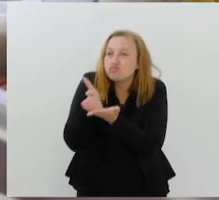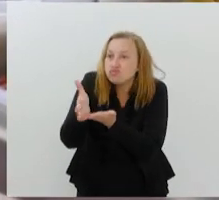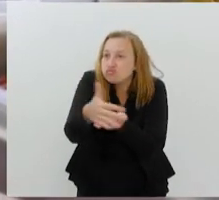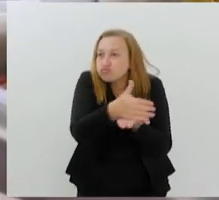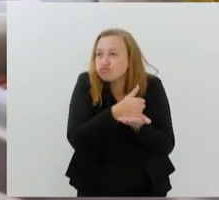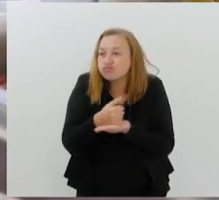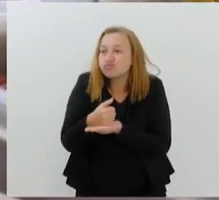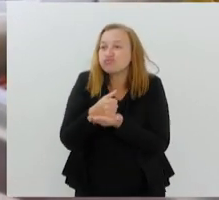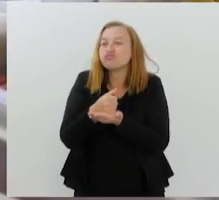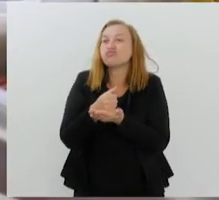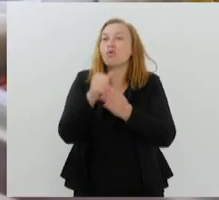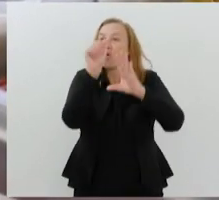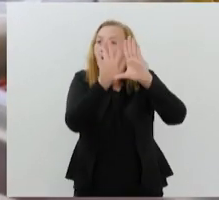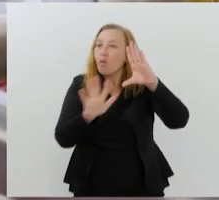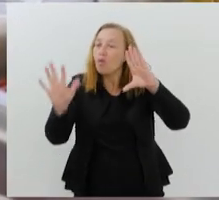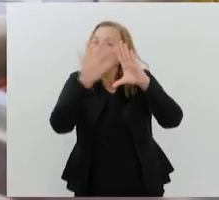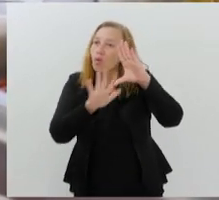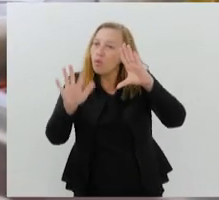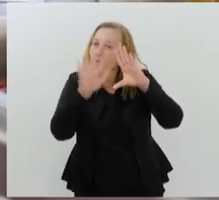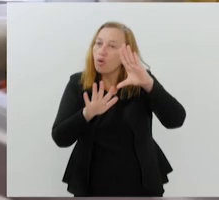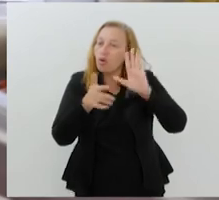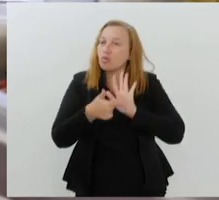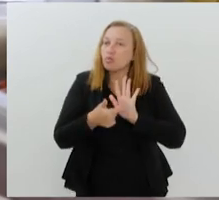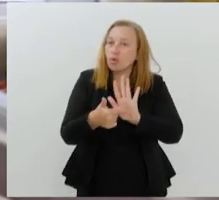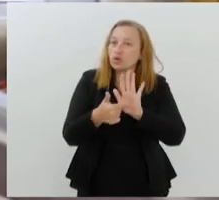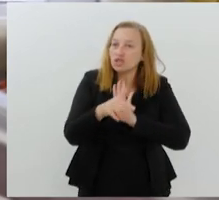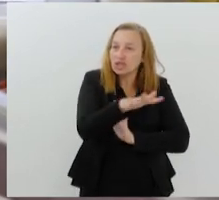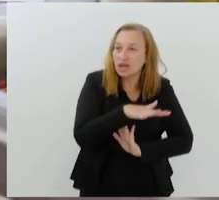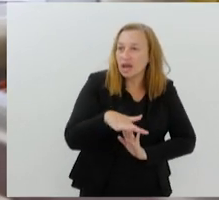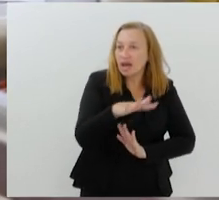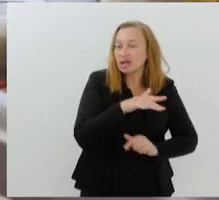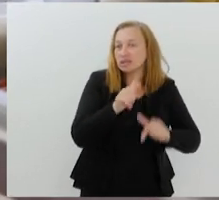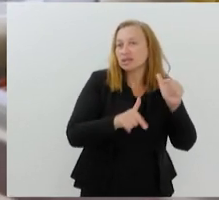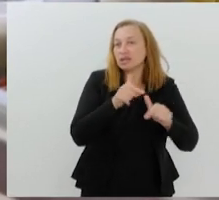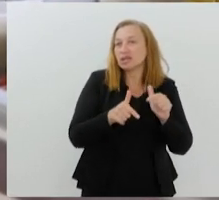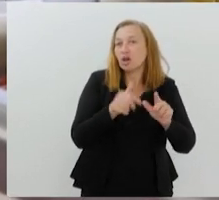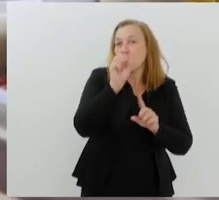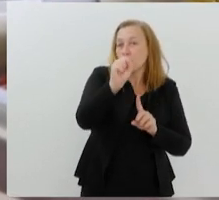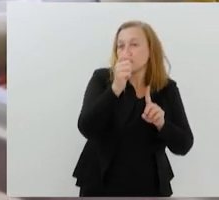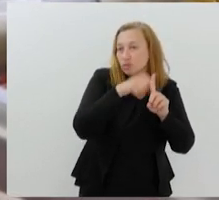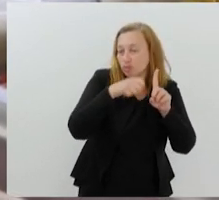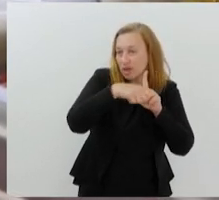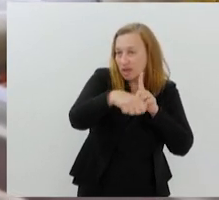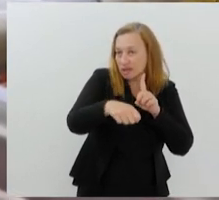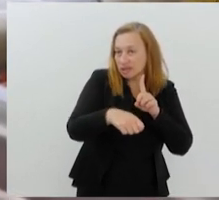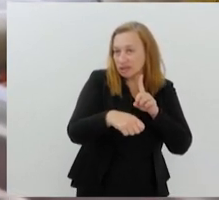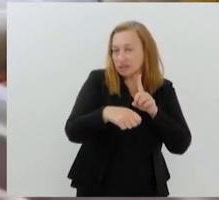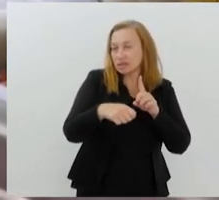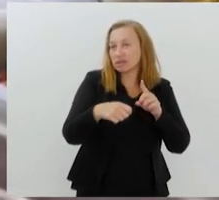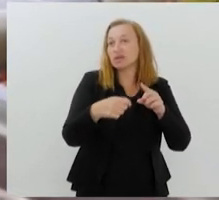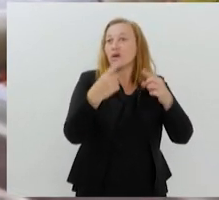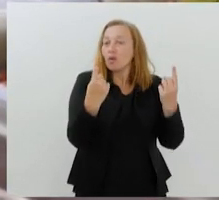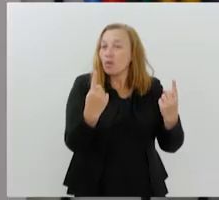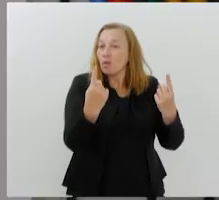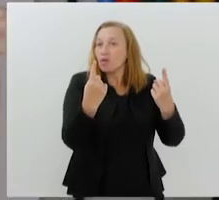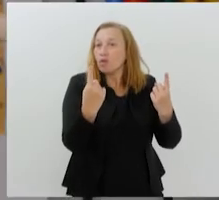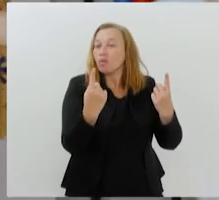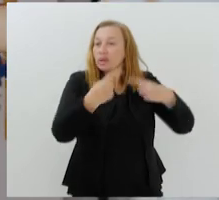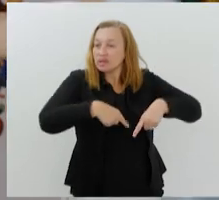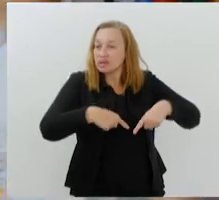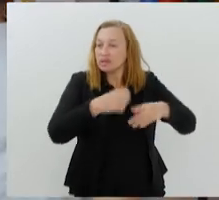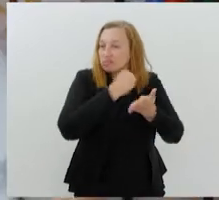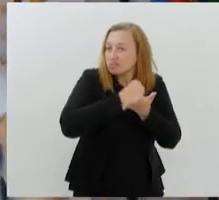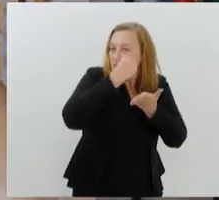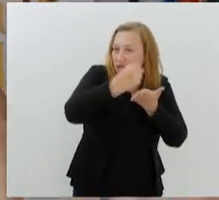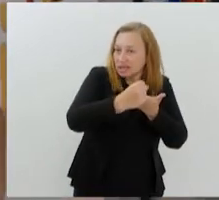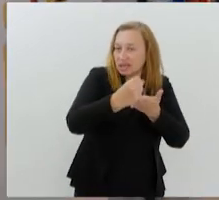Retratos Regionais mostram que o setor de serviços, nesses oito meses, liderou as contratações nas áreas de